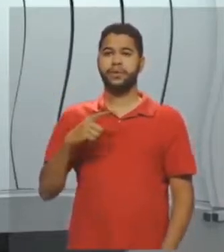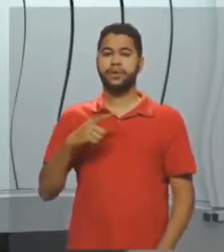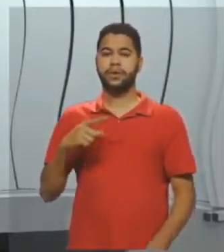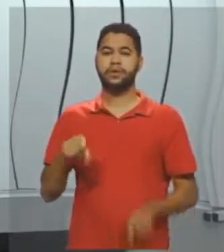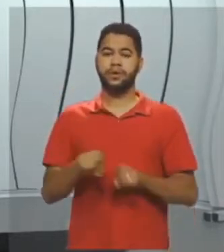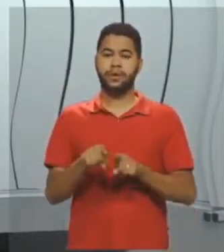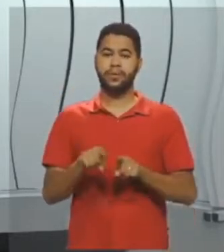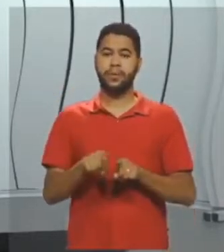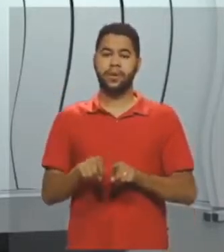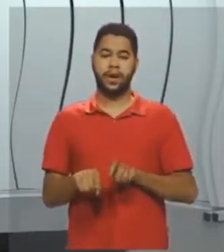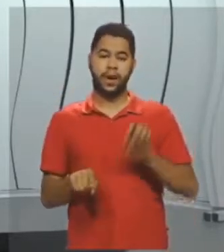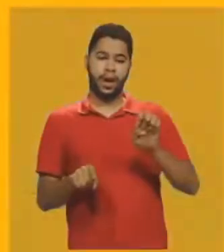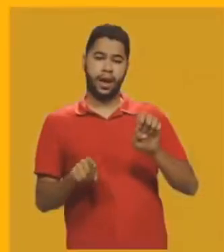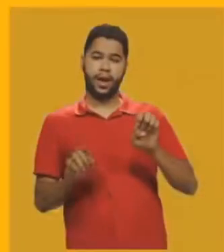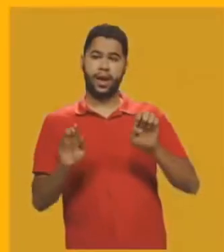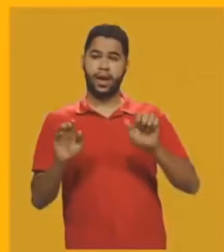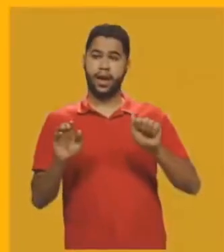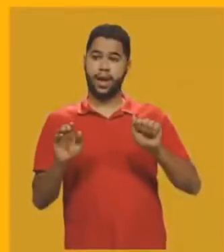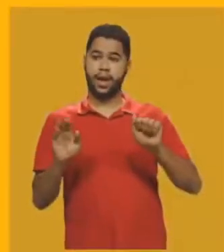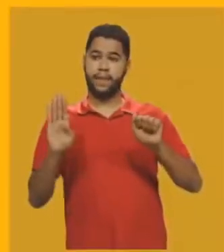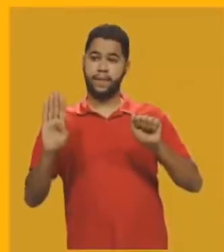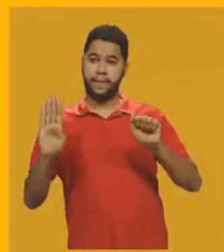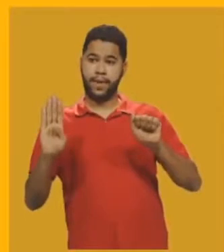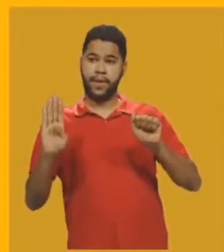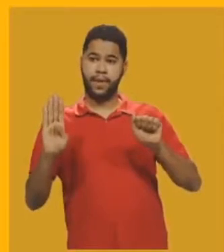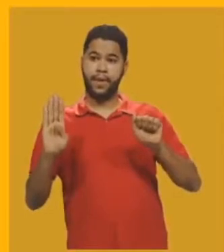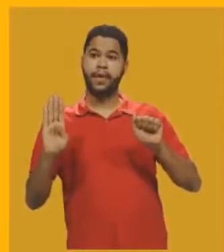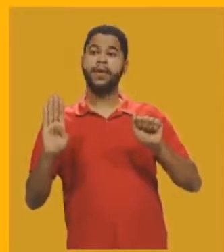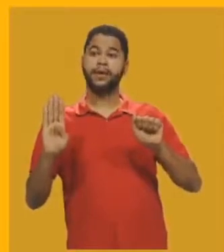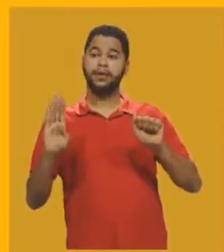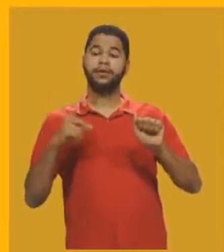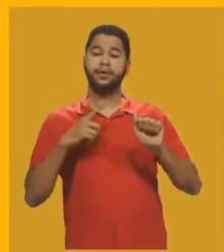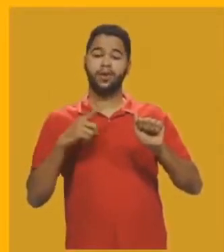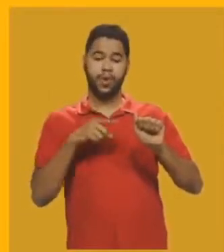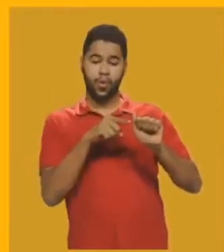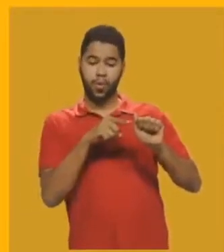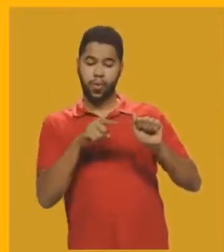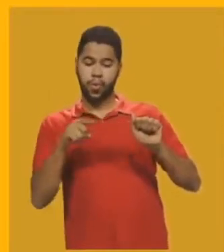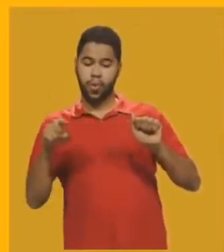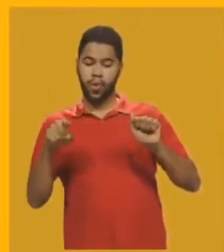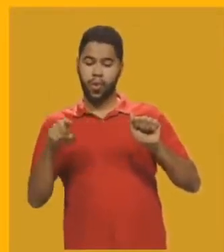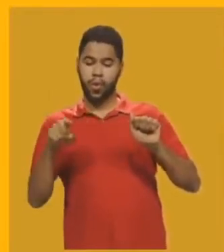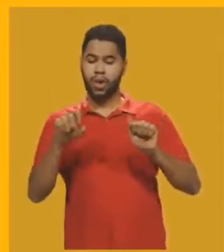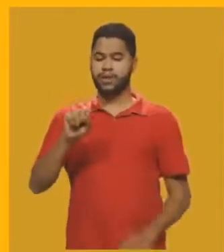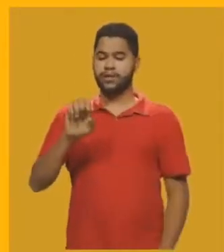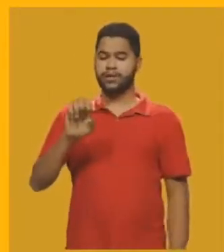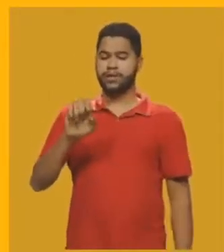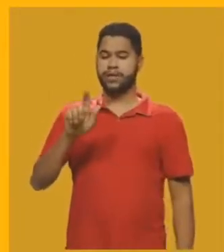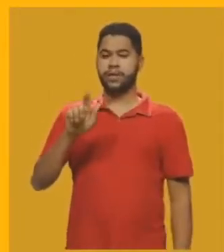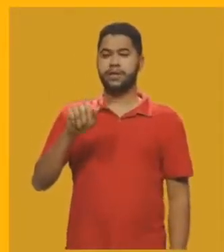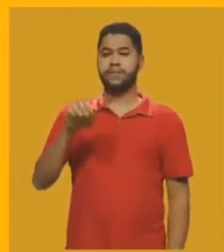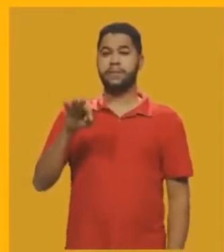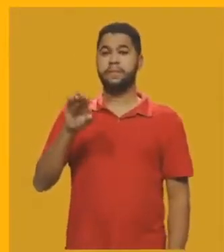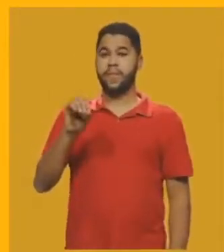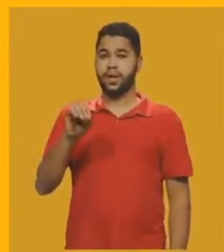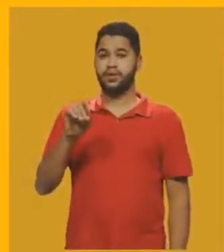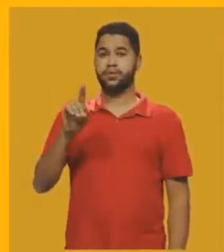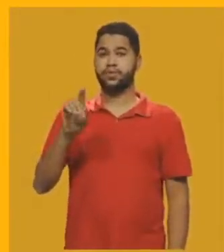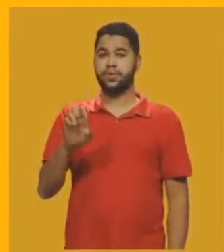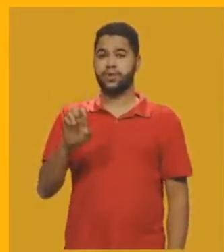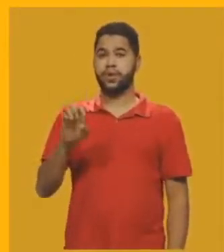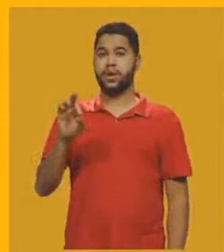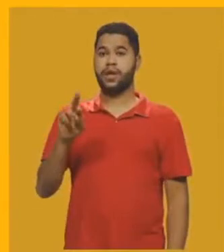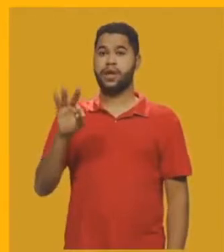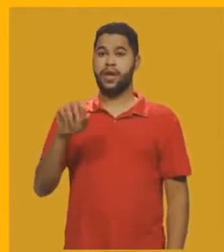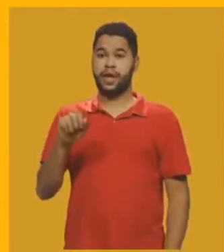se eu ligar A com B eu tenho um segmento de reta AB, se eu medir aqui 70 graus